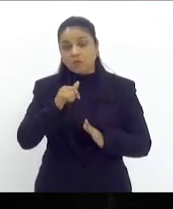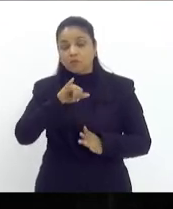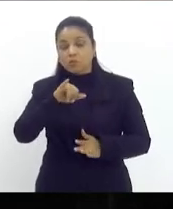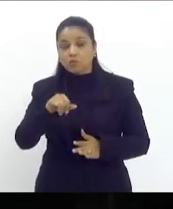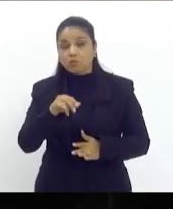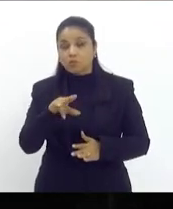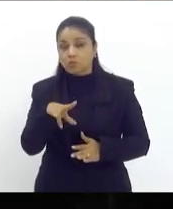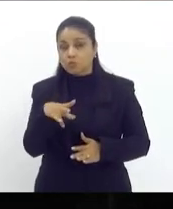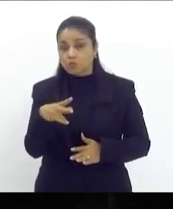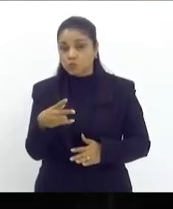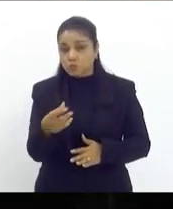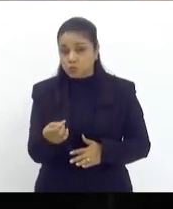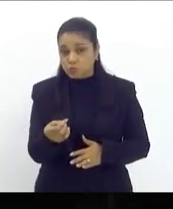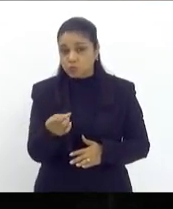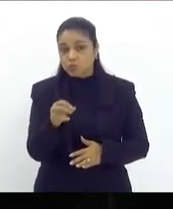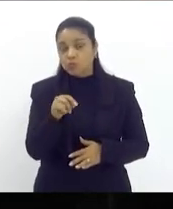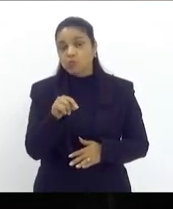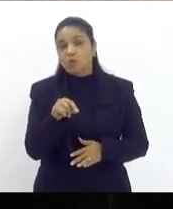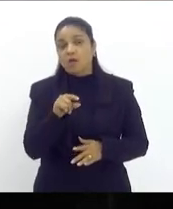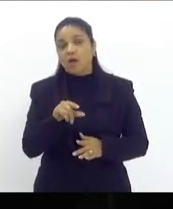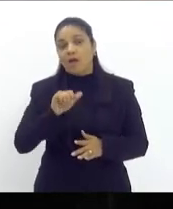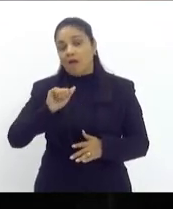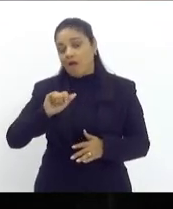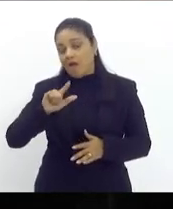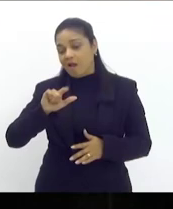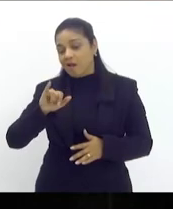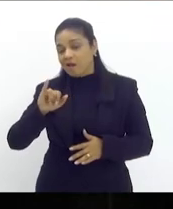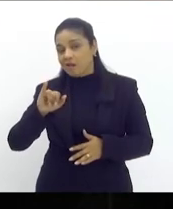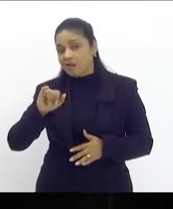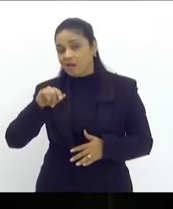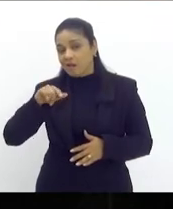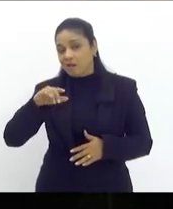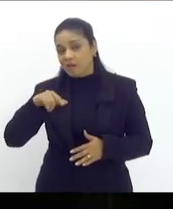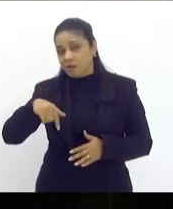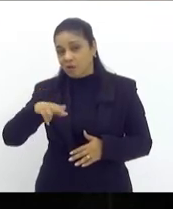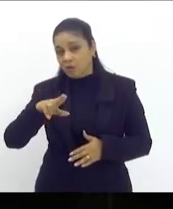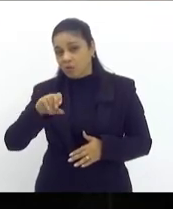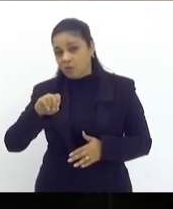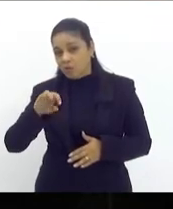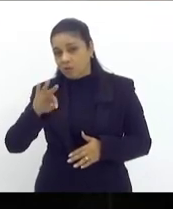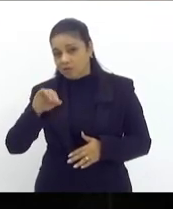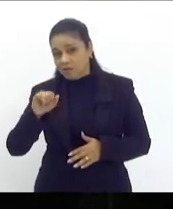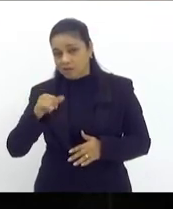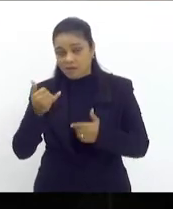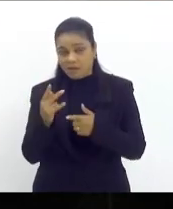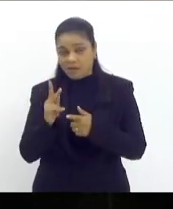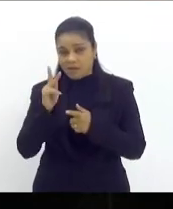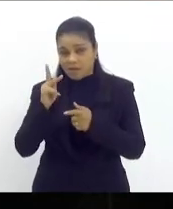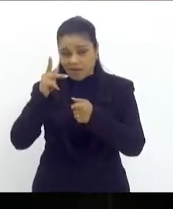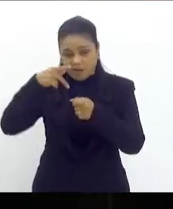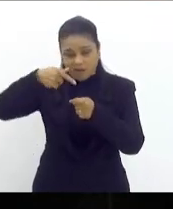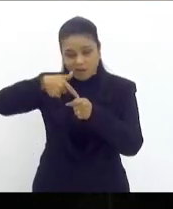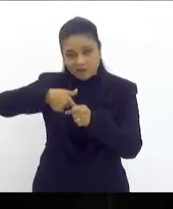a alíquota da gasolina consoante convênio com faz